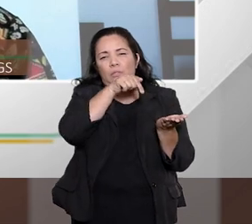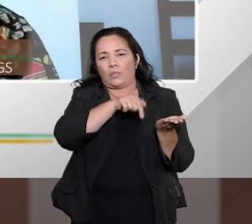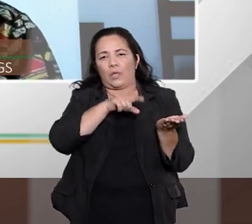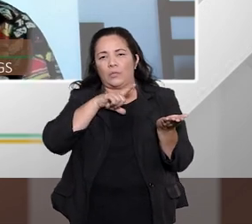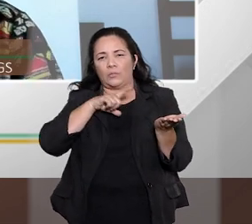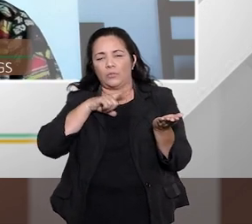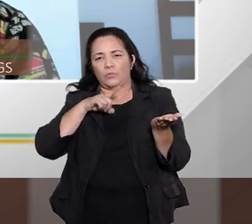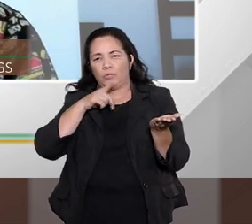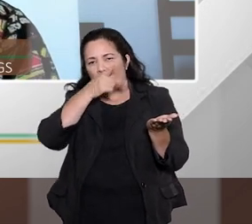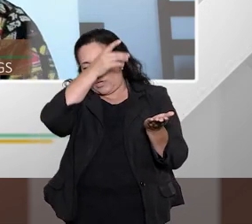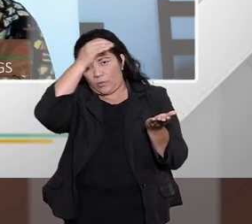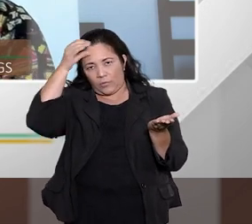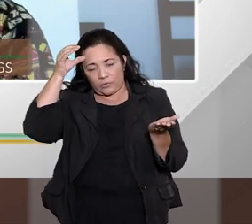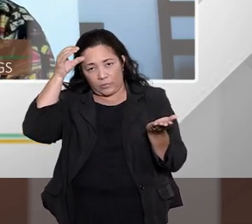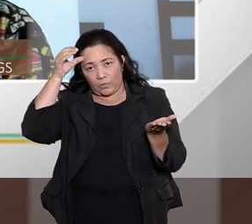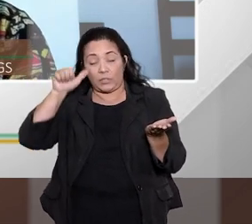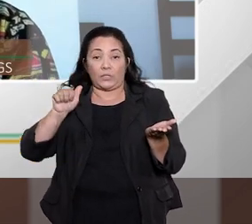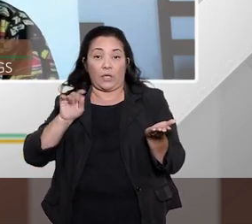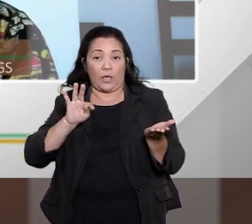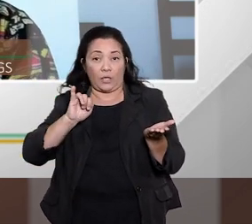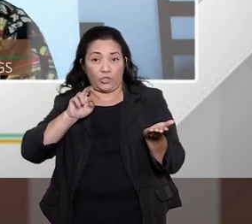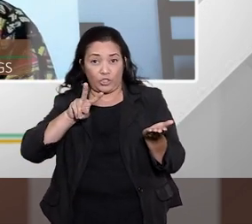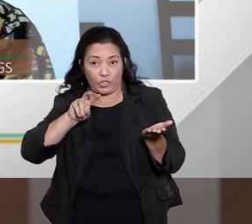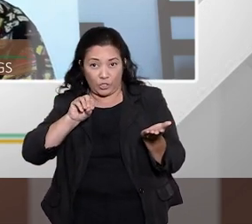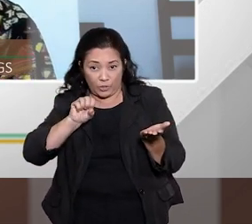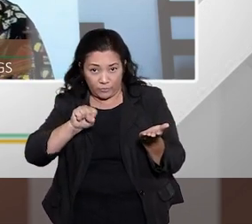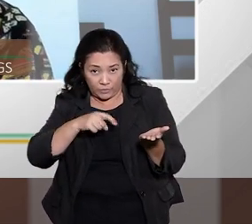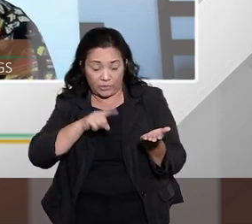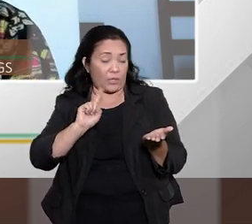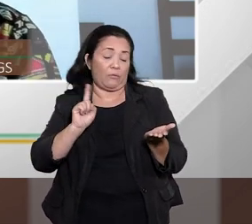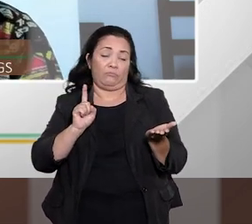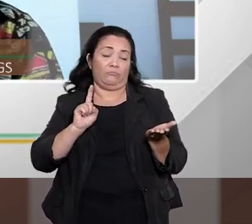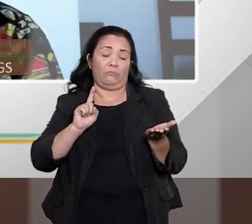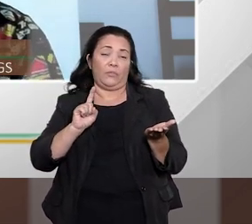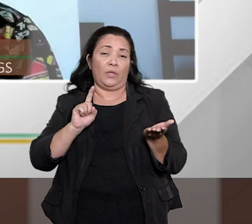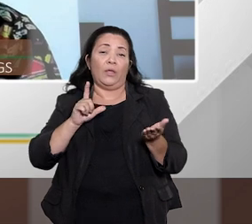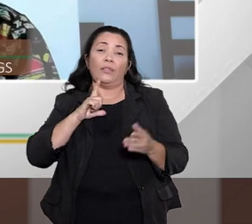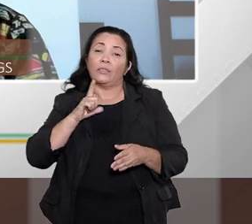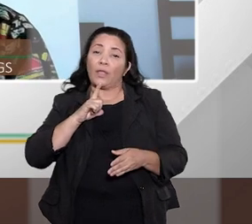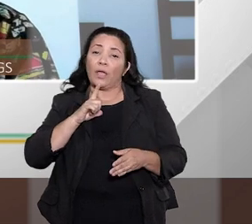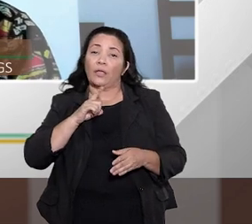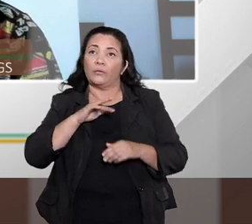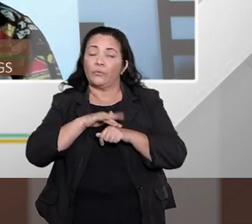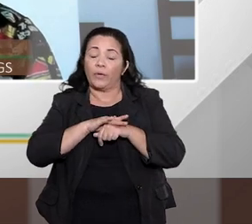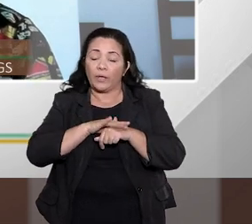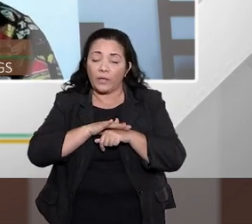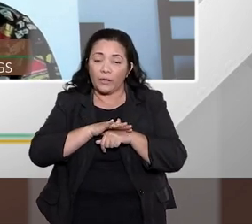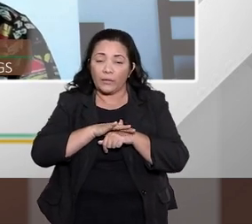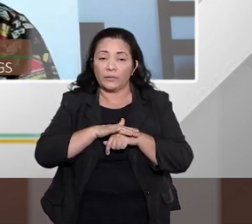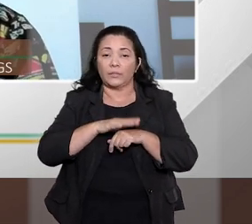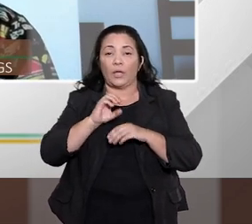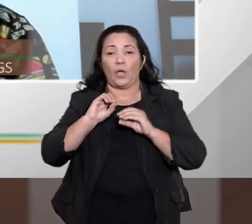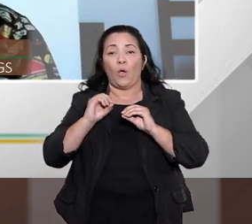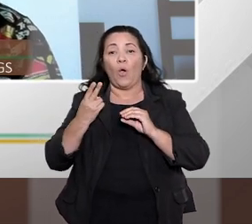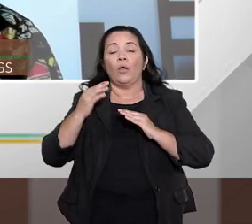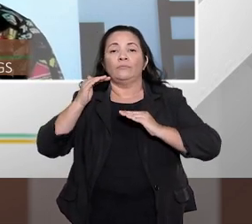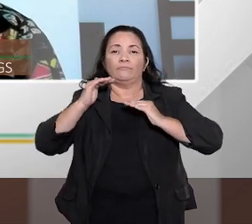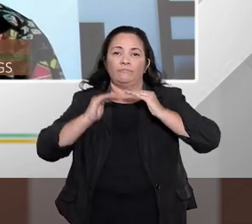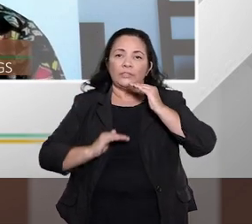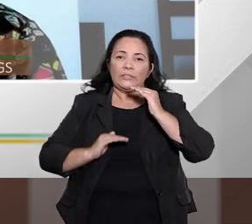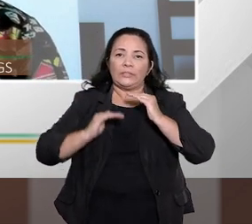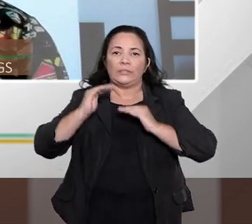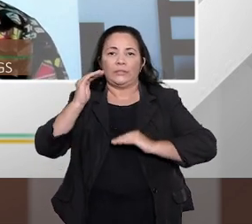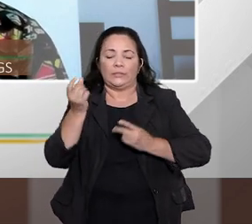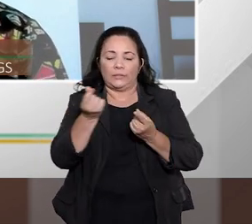ativos que eram aqueles que realmente eram doentes de algum tipo de doença ou um desequilíbrio assim que não